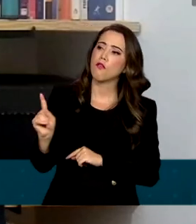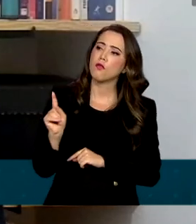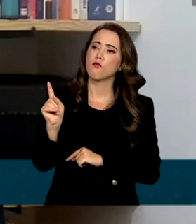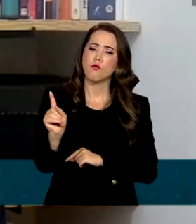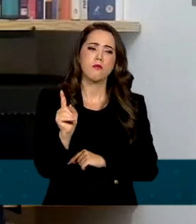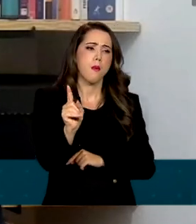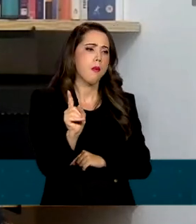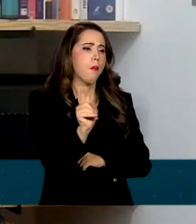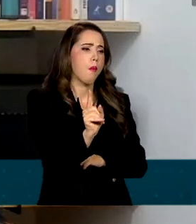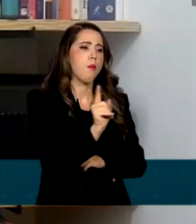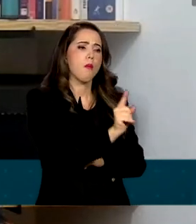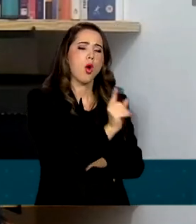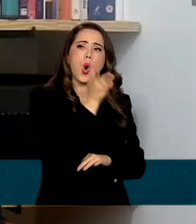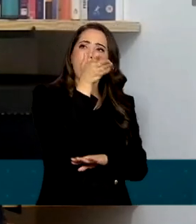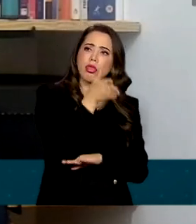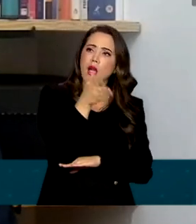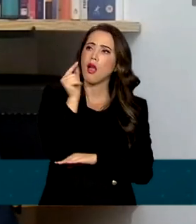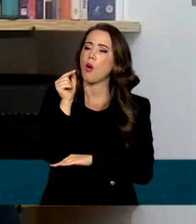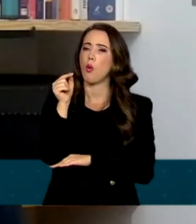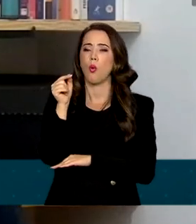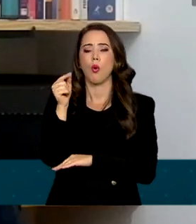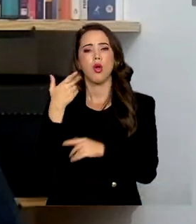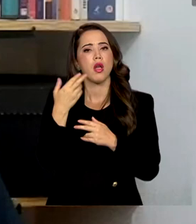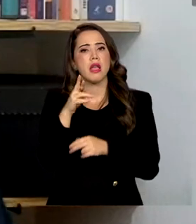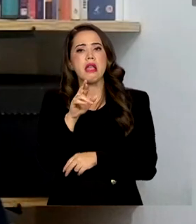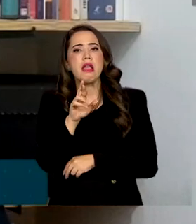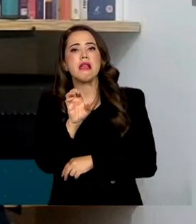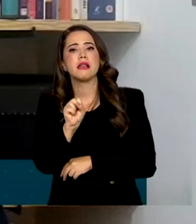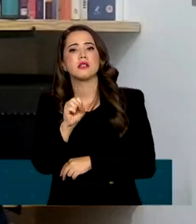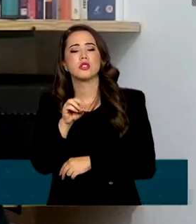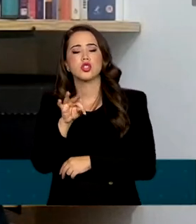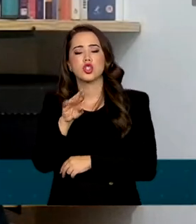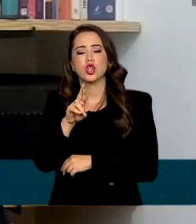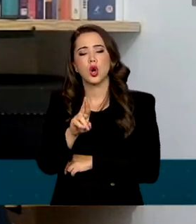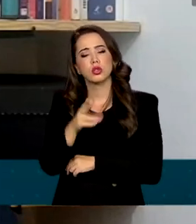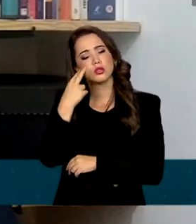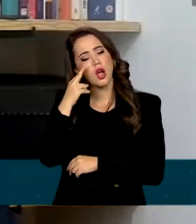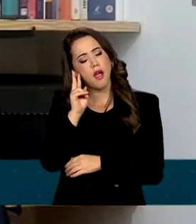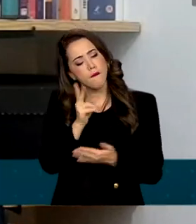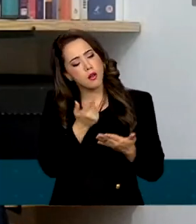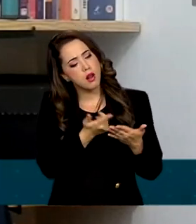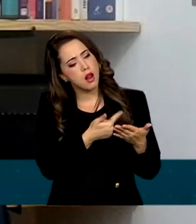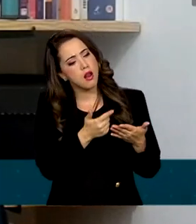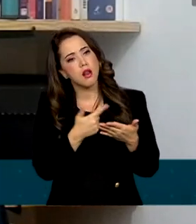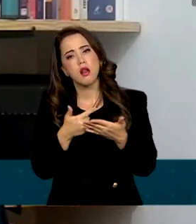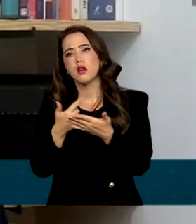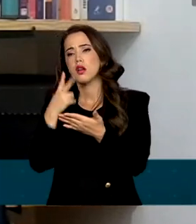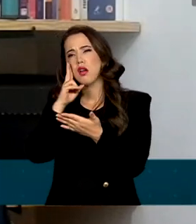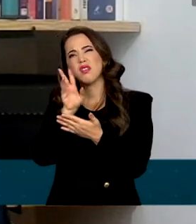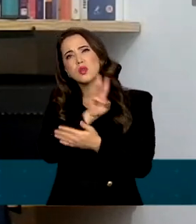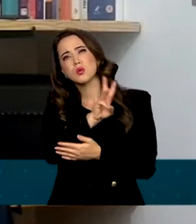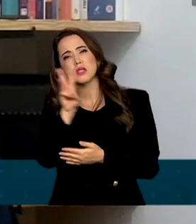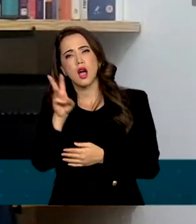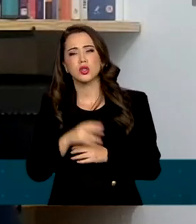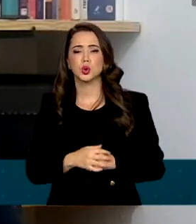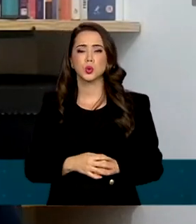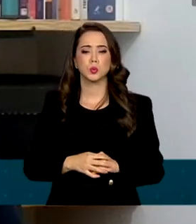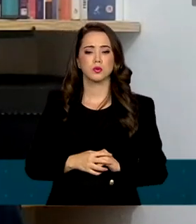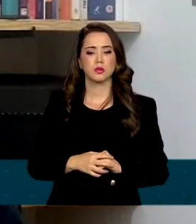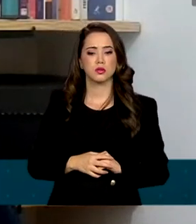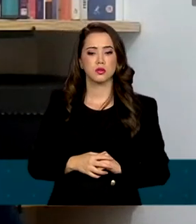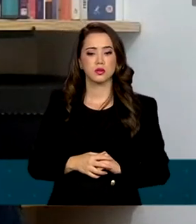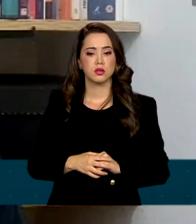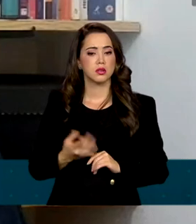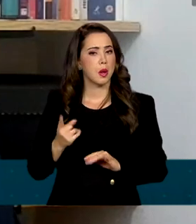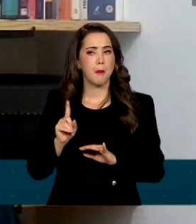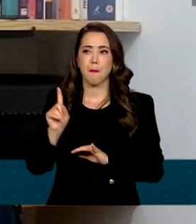hotéis e sortes. E vendo o material deles, ou até dando uma entrada no site, quando